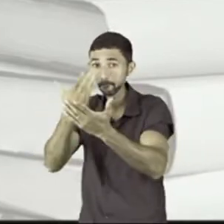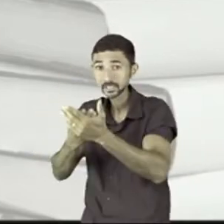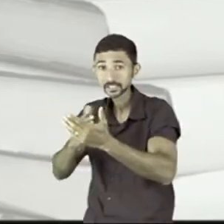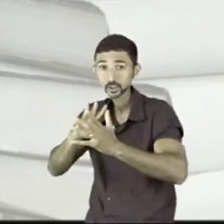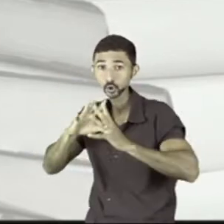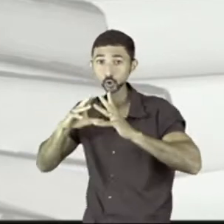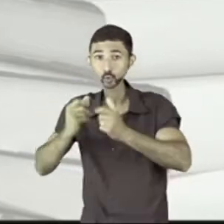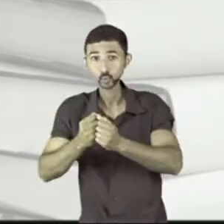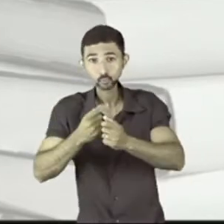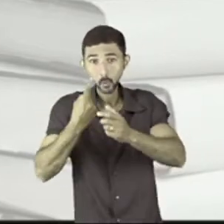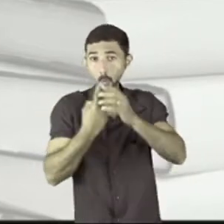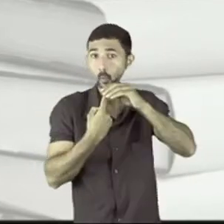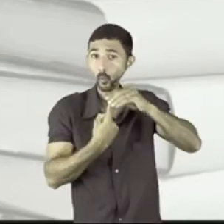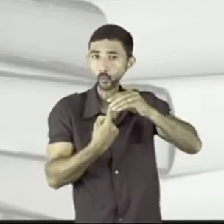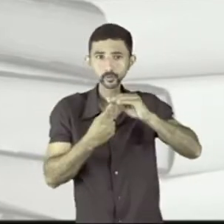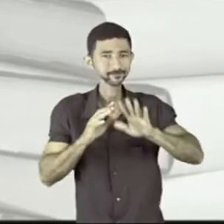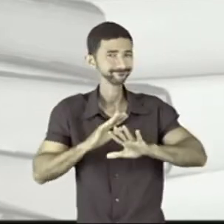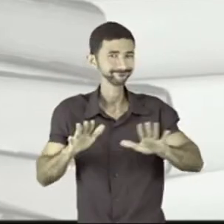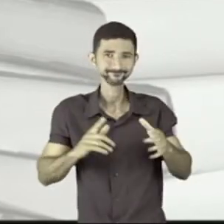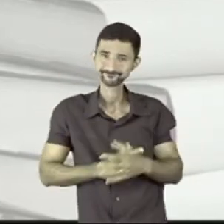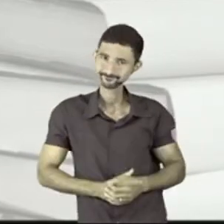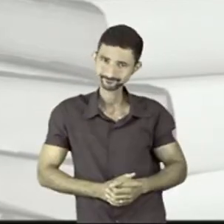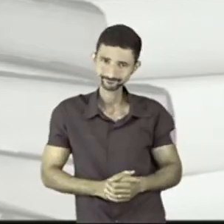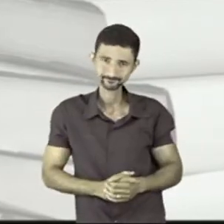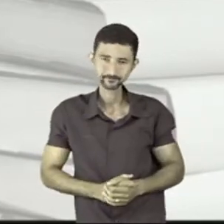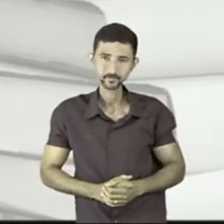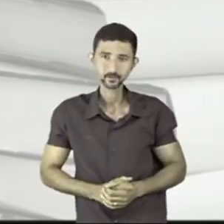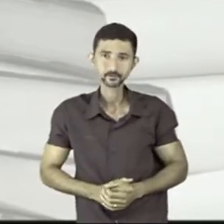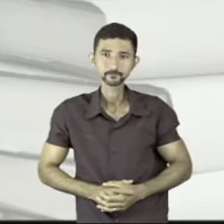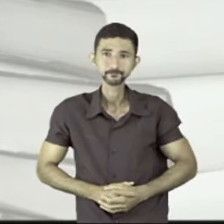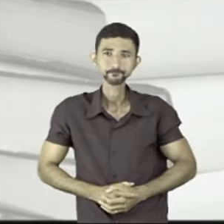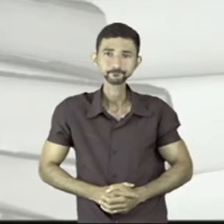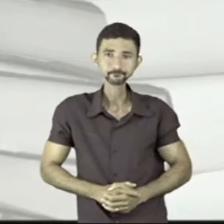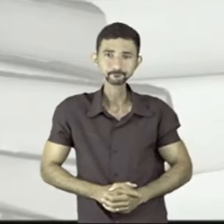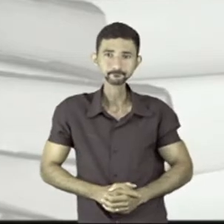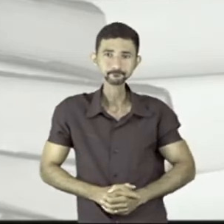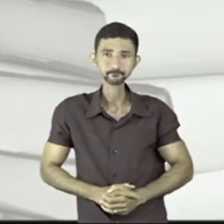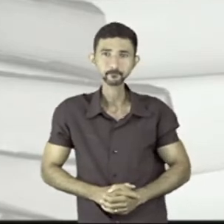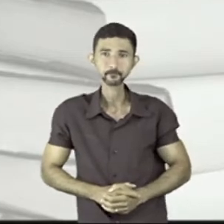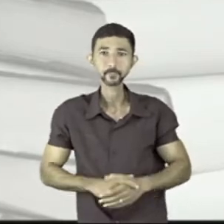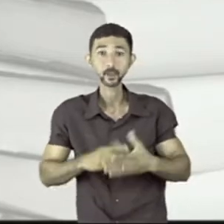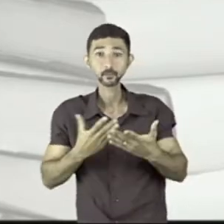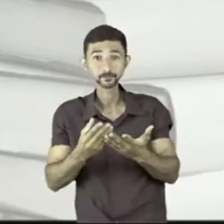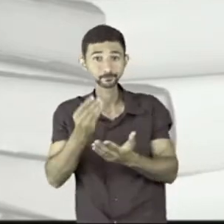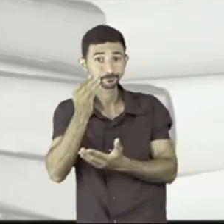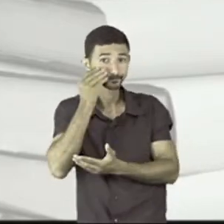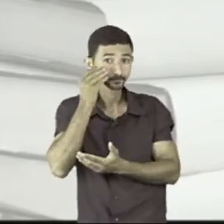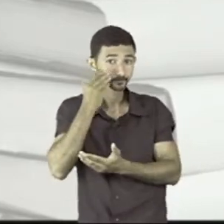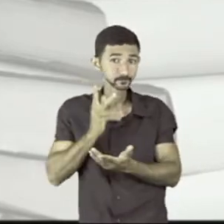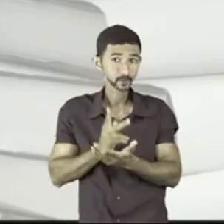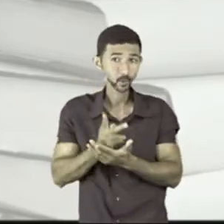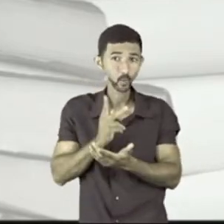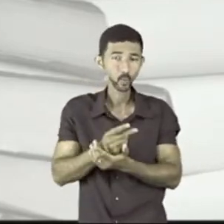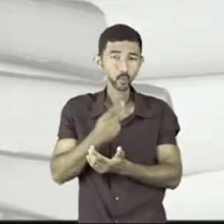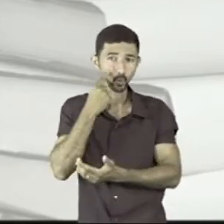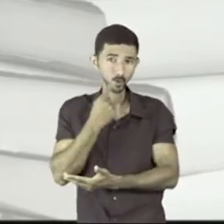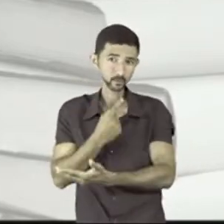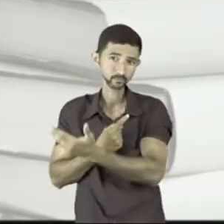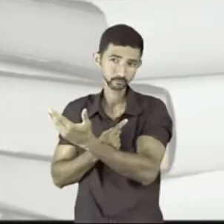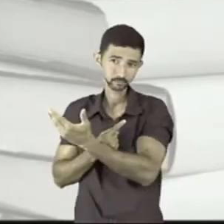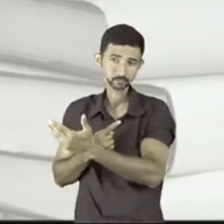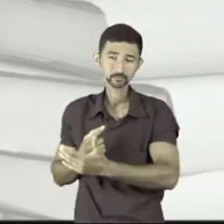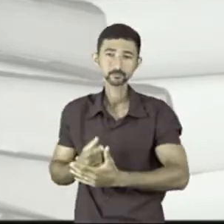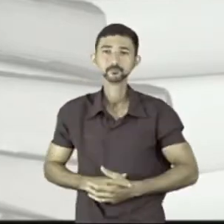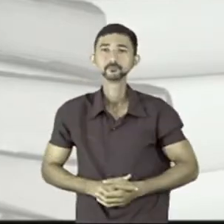sempre em uma única versão do que quer que seja. Quando você observa, agora continua olhando aí na sua tela,